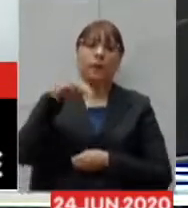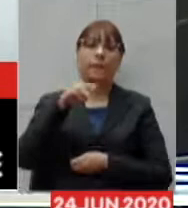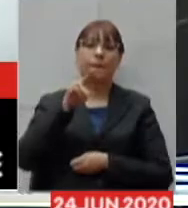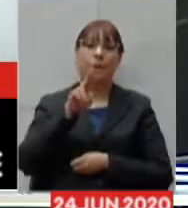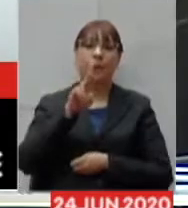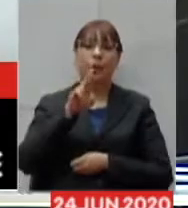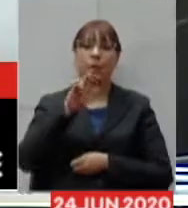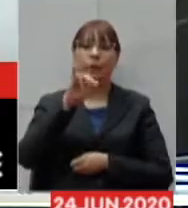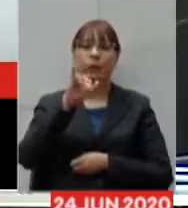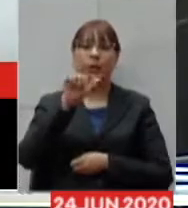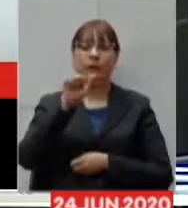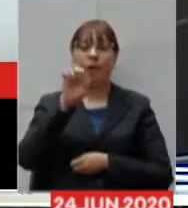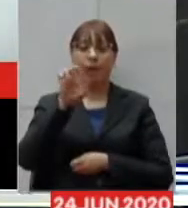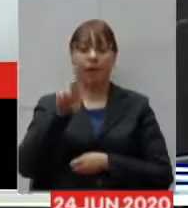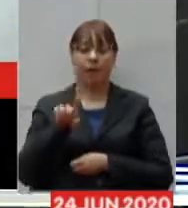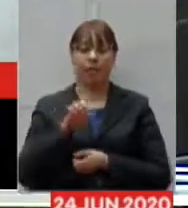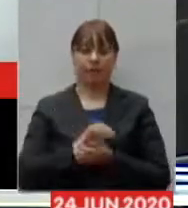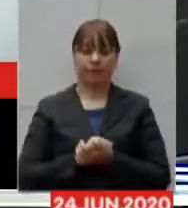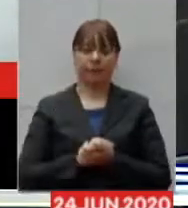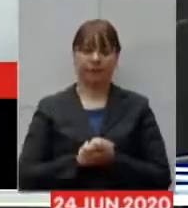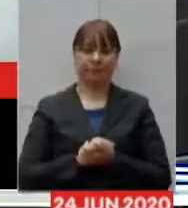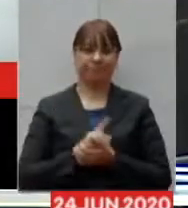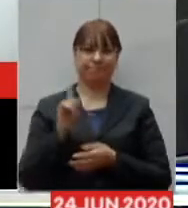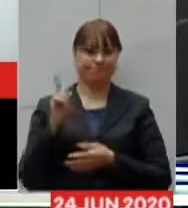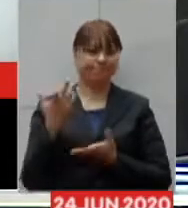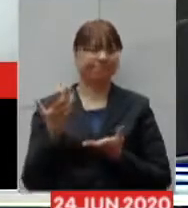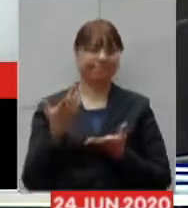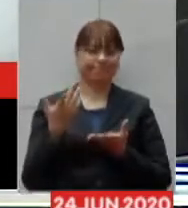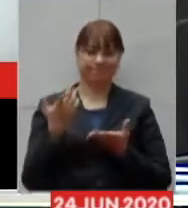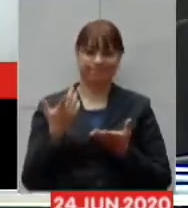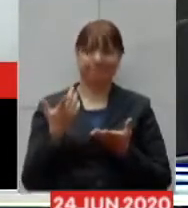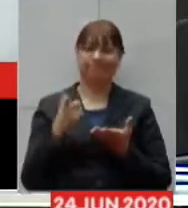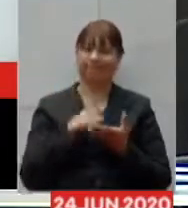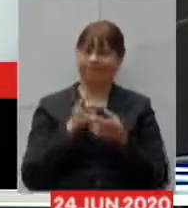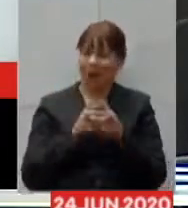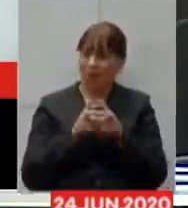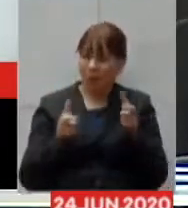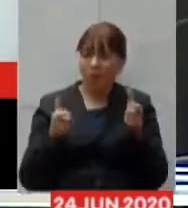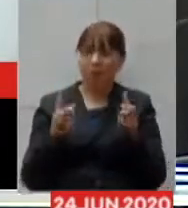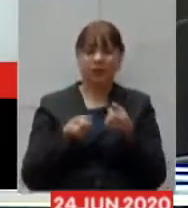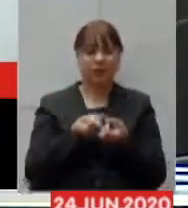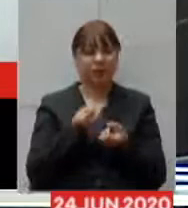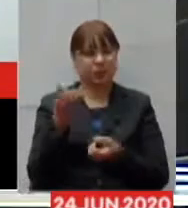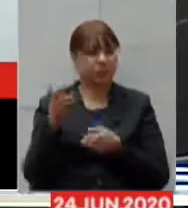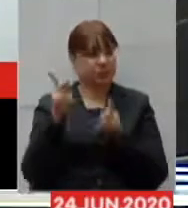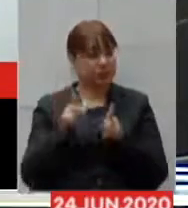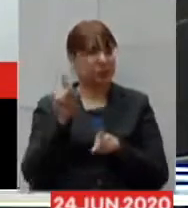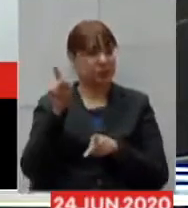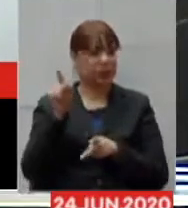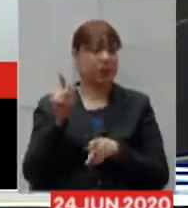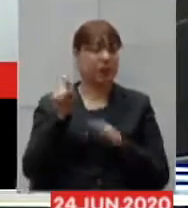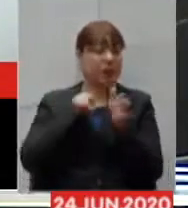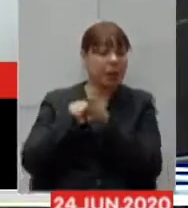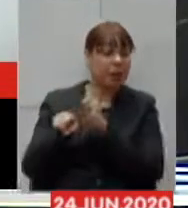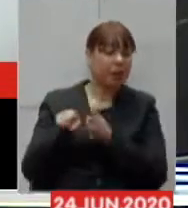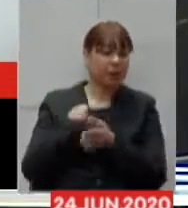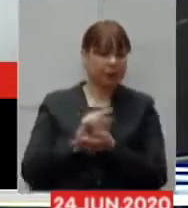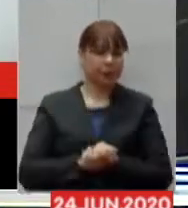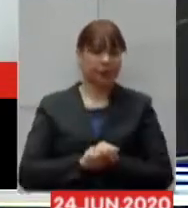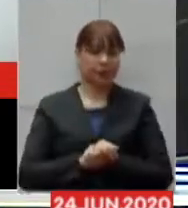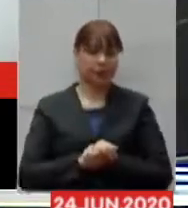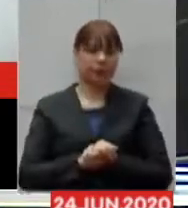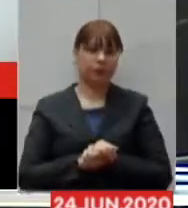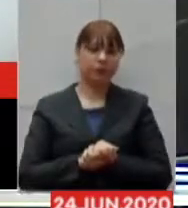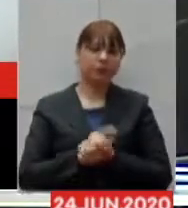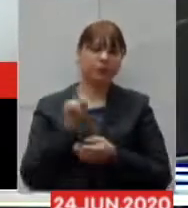passando uma perda danada porque a cidade aumentou muito os casos lá de Covid ele pergunta a micro região